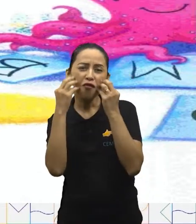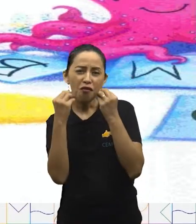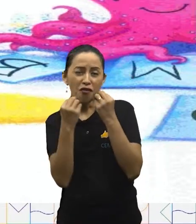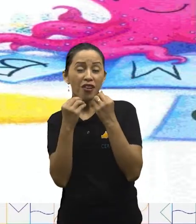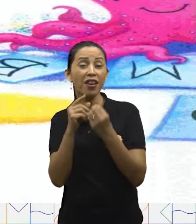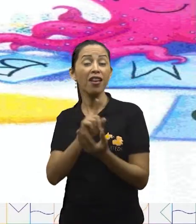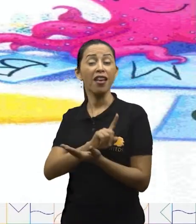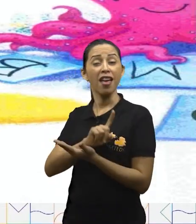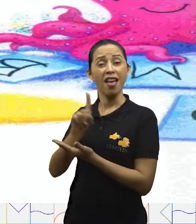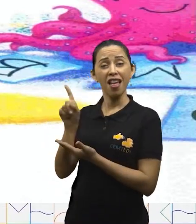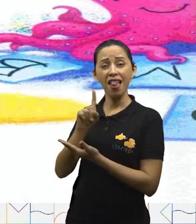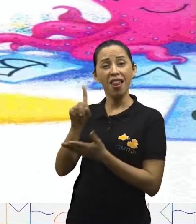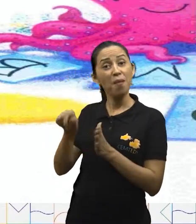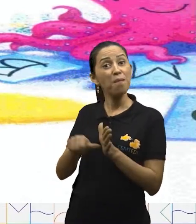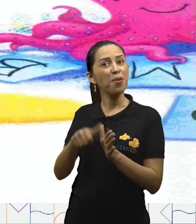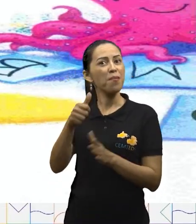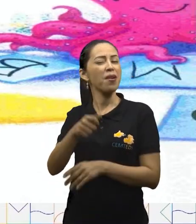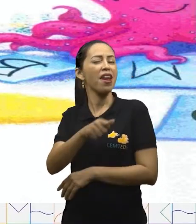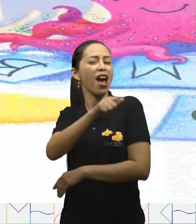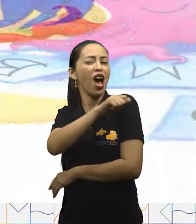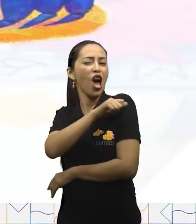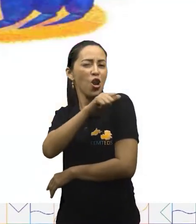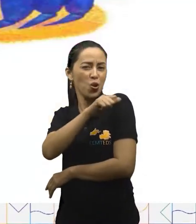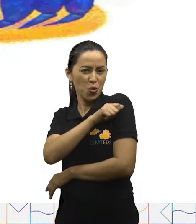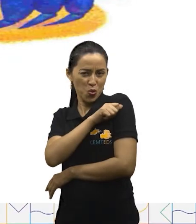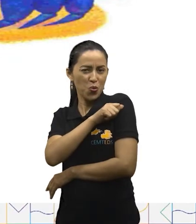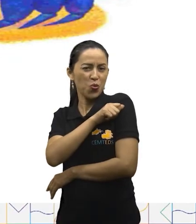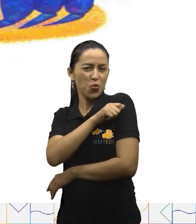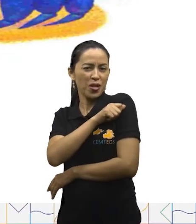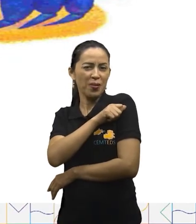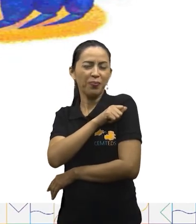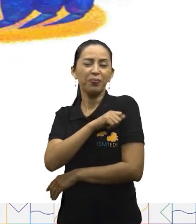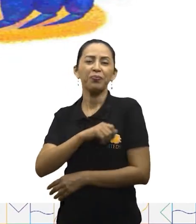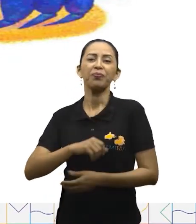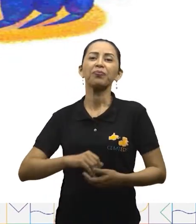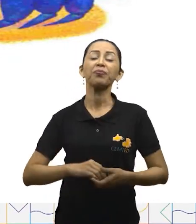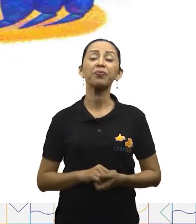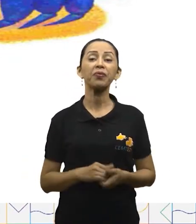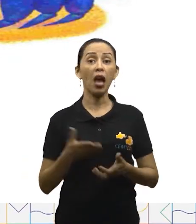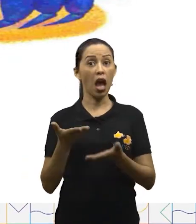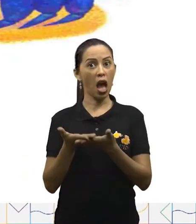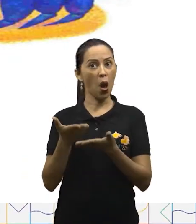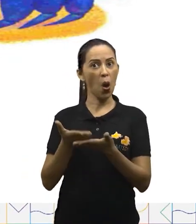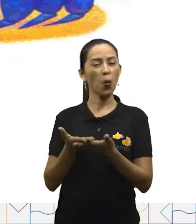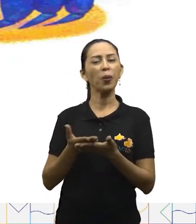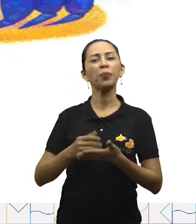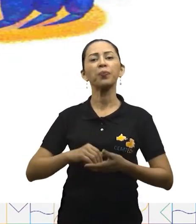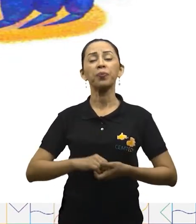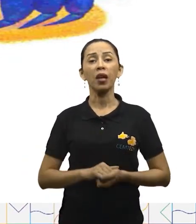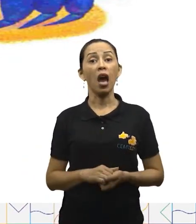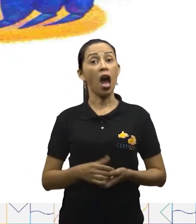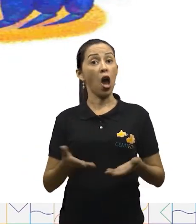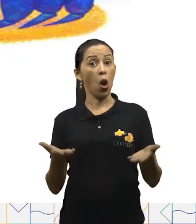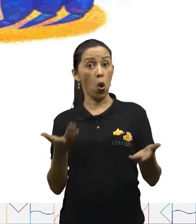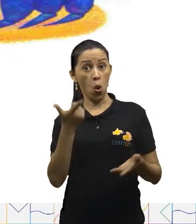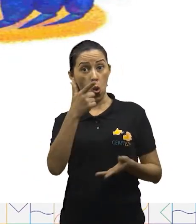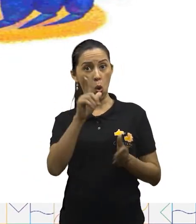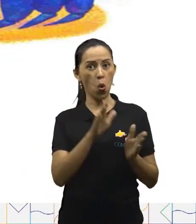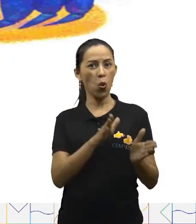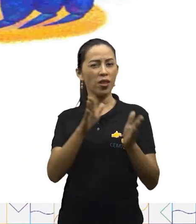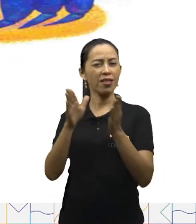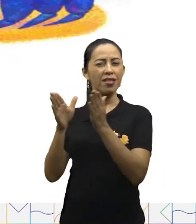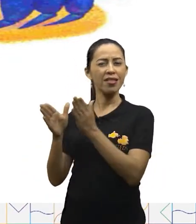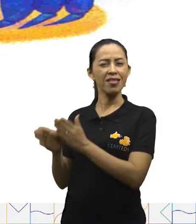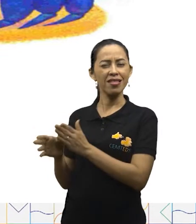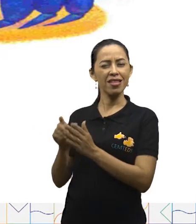primeira aluna da aula de balé. A Lulita, a pequena lula,